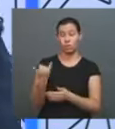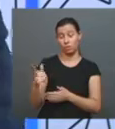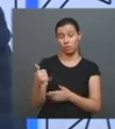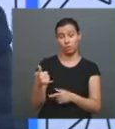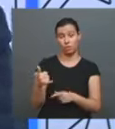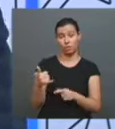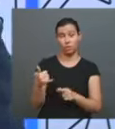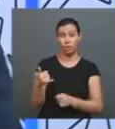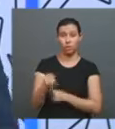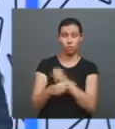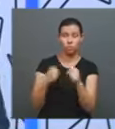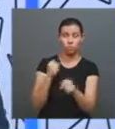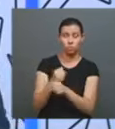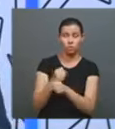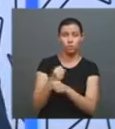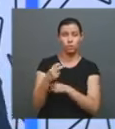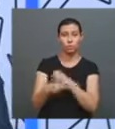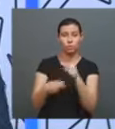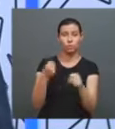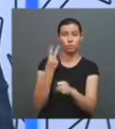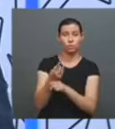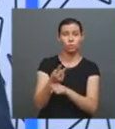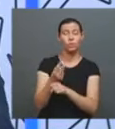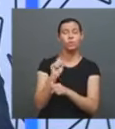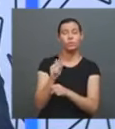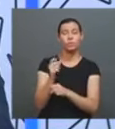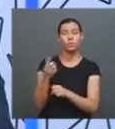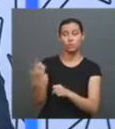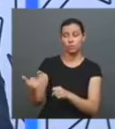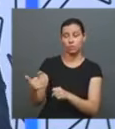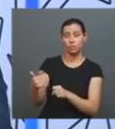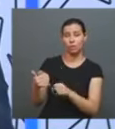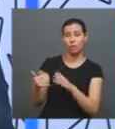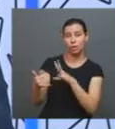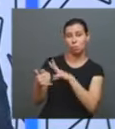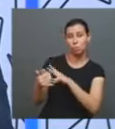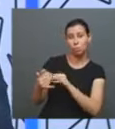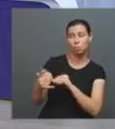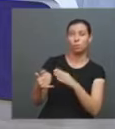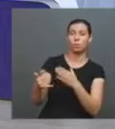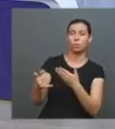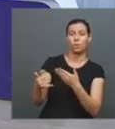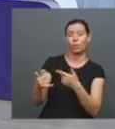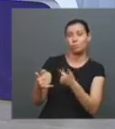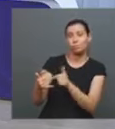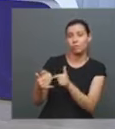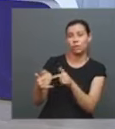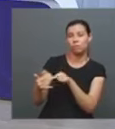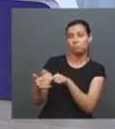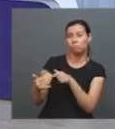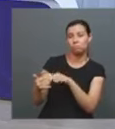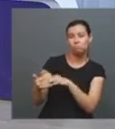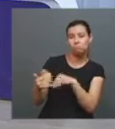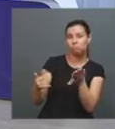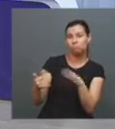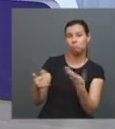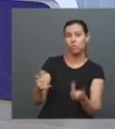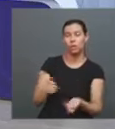anos. Eu acho que as pessoas querem comprar livros para ter os livros. Isso que o celular precisa pensar um pouquinho sobre. Por isso que, às vezes, essa questão da